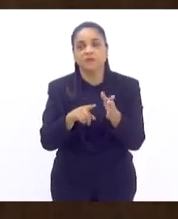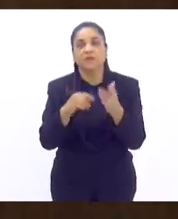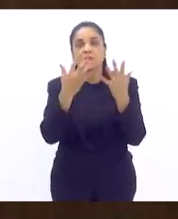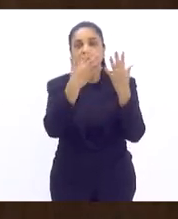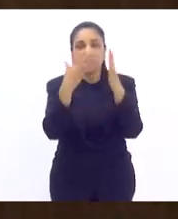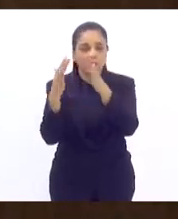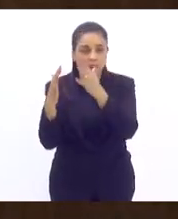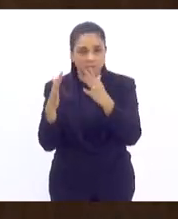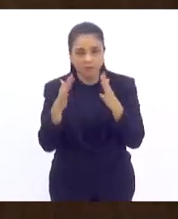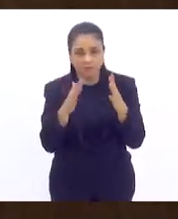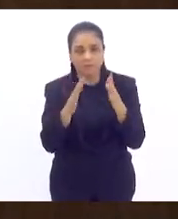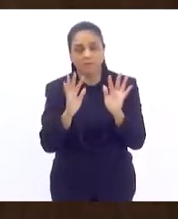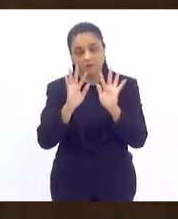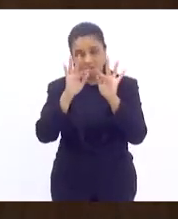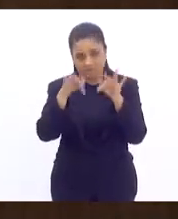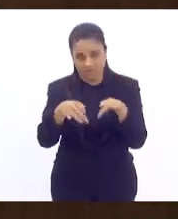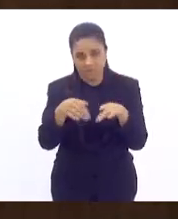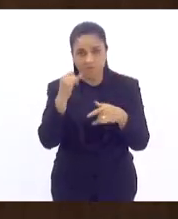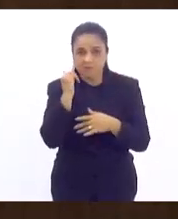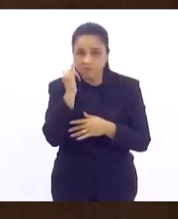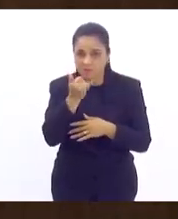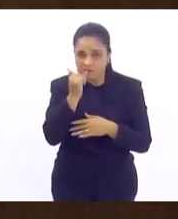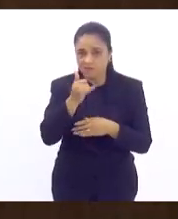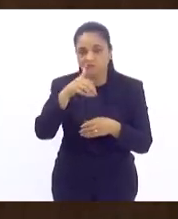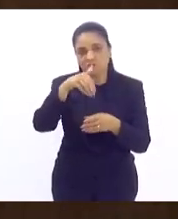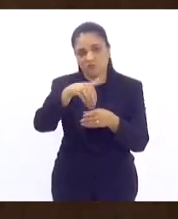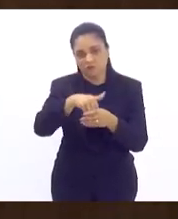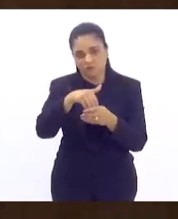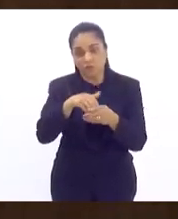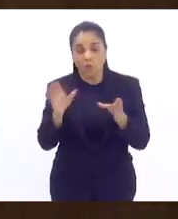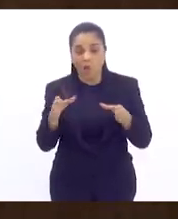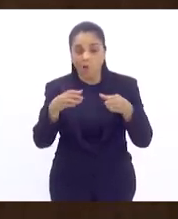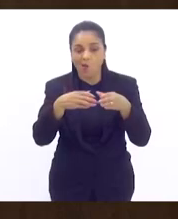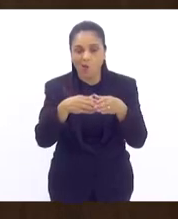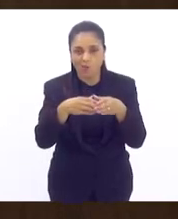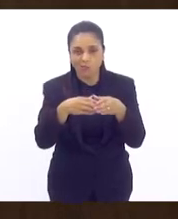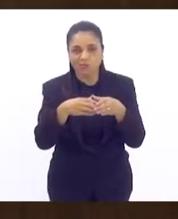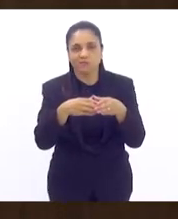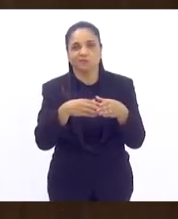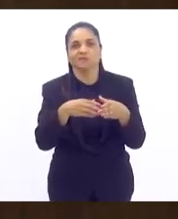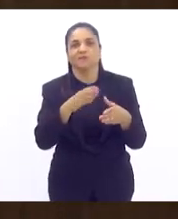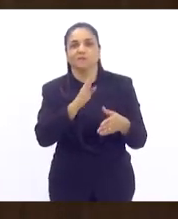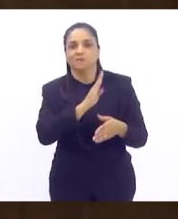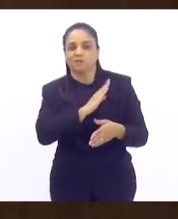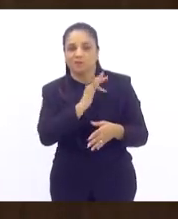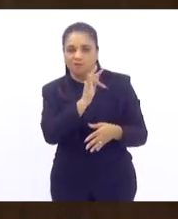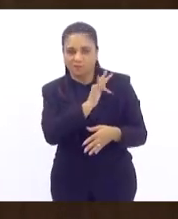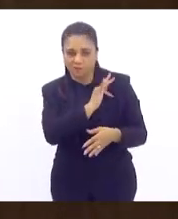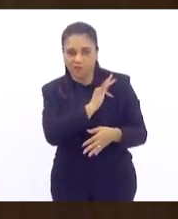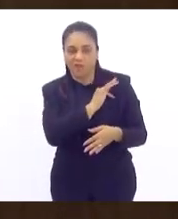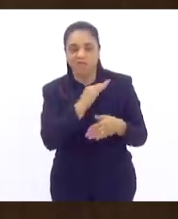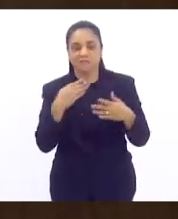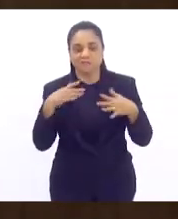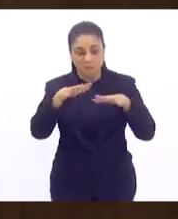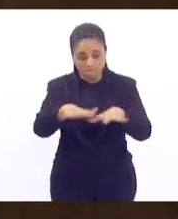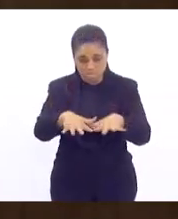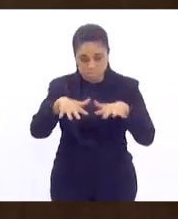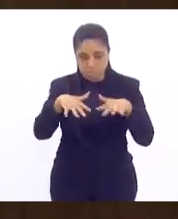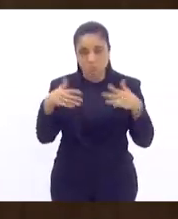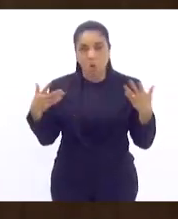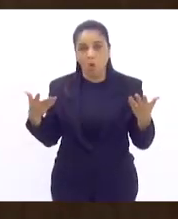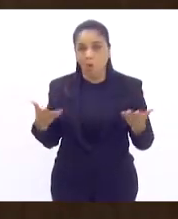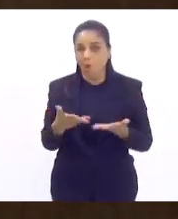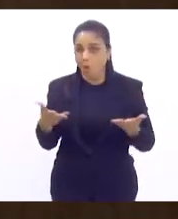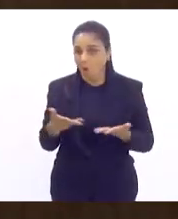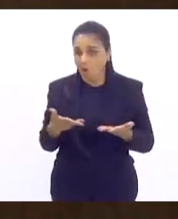parabenizar, para terminar essa minha declaração de voto, a comunidade da Baixada que se mobilizou em peso, ocupou esta Casa Legislativa